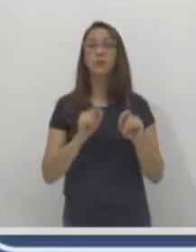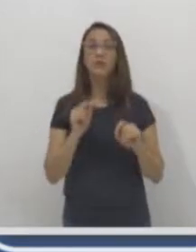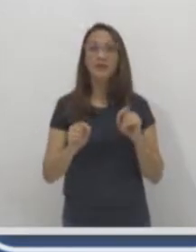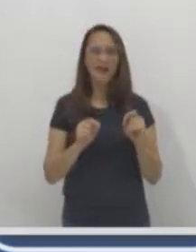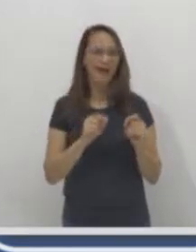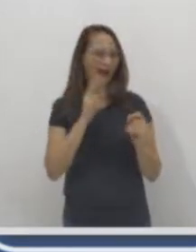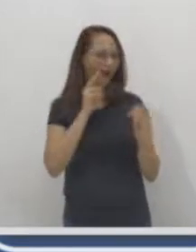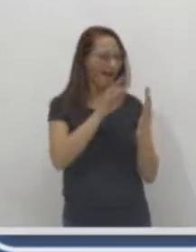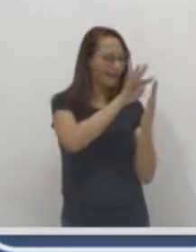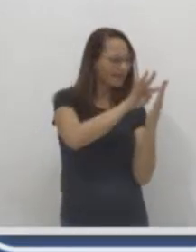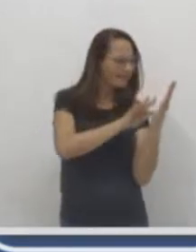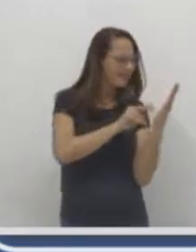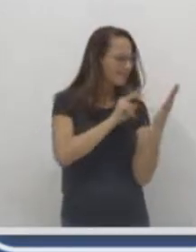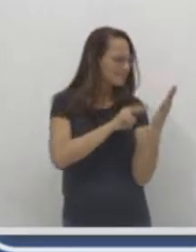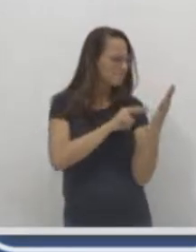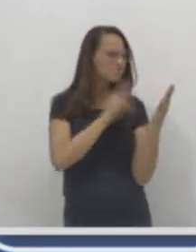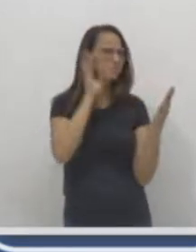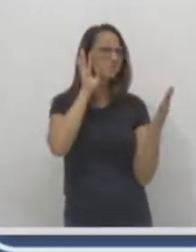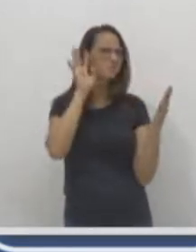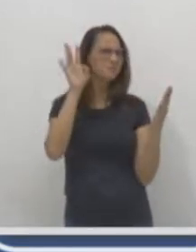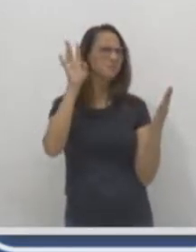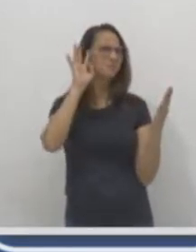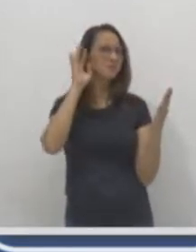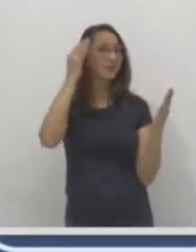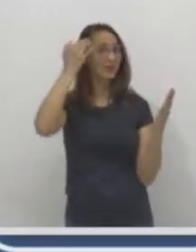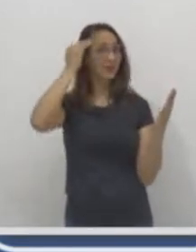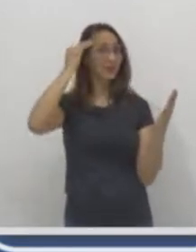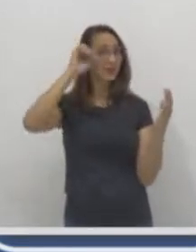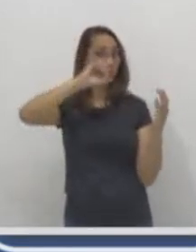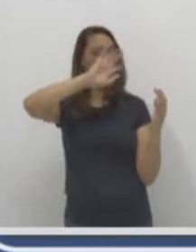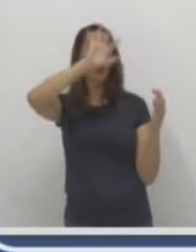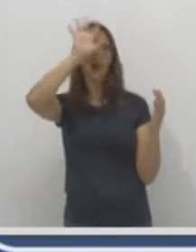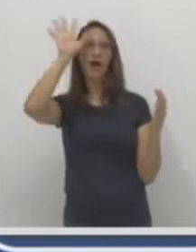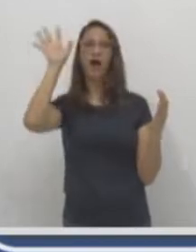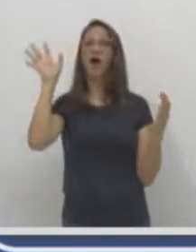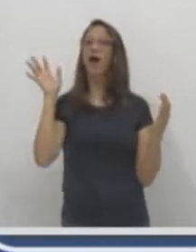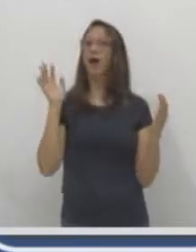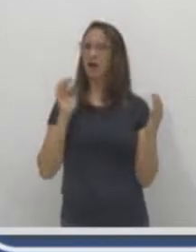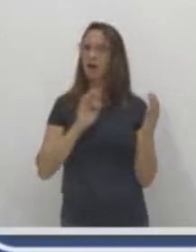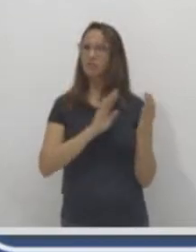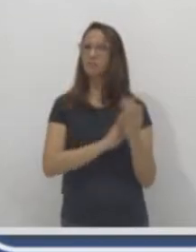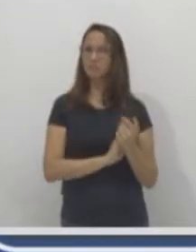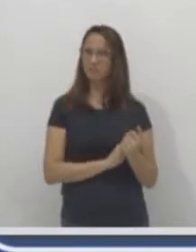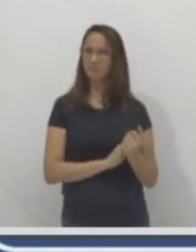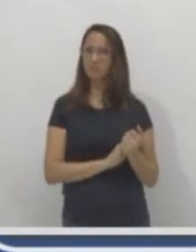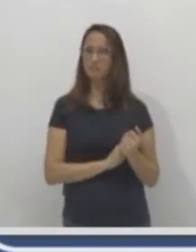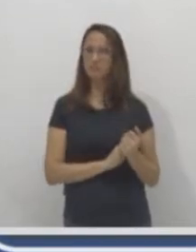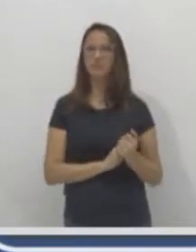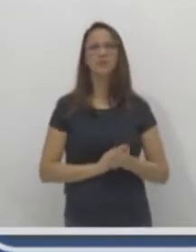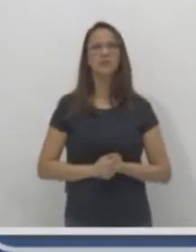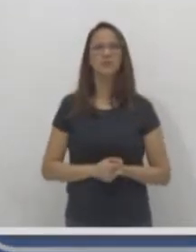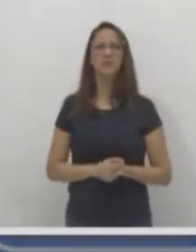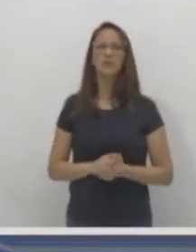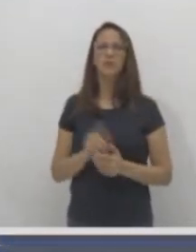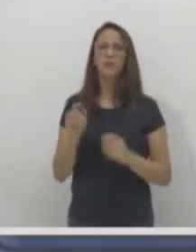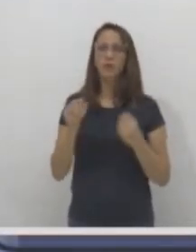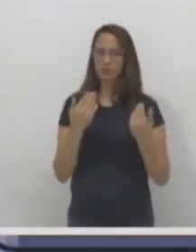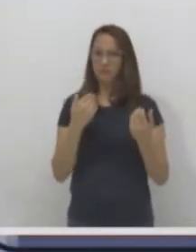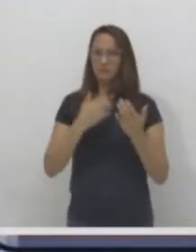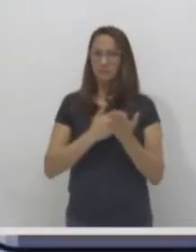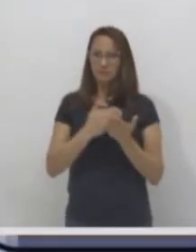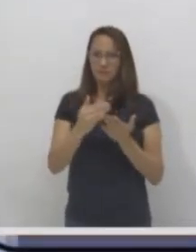texto. É para ver se vocês conseguiram compreender realmente um pouquinho desse poema. Então vamos começar nossa atividade.